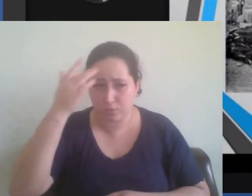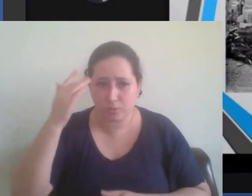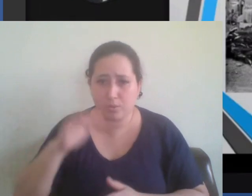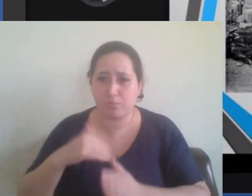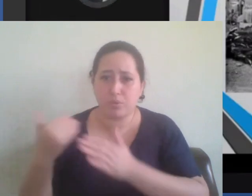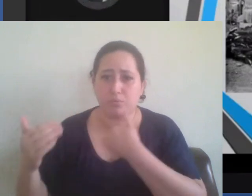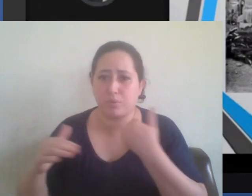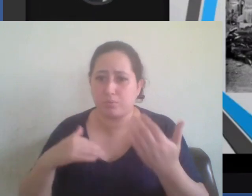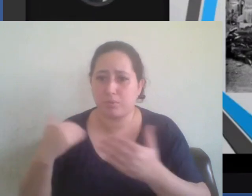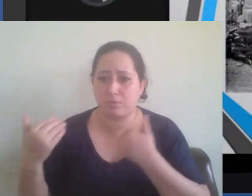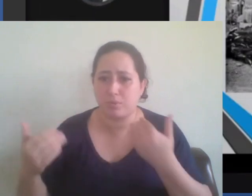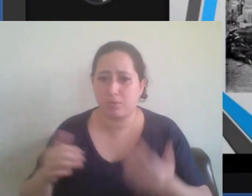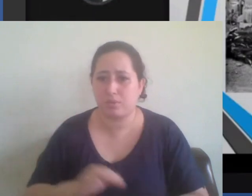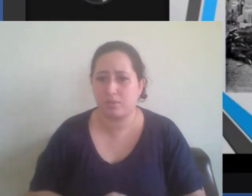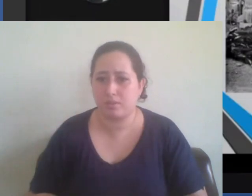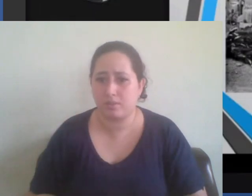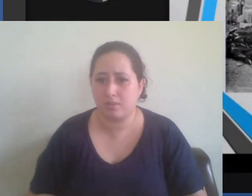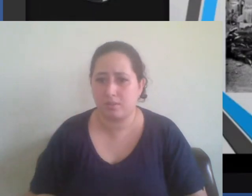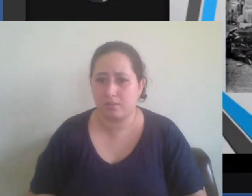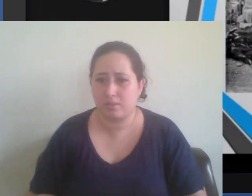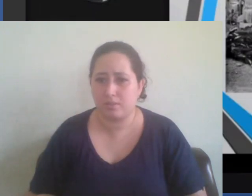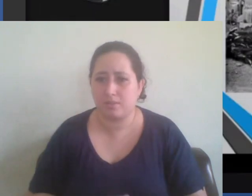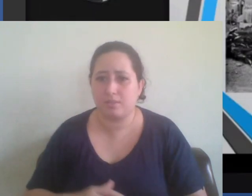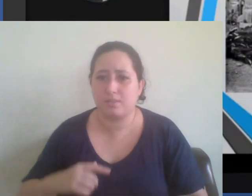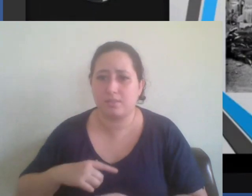forma com um golpe de baioneta